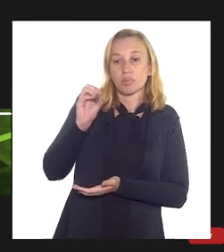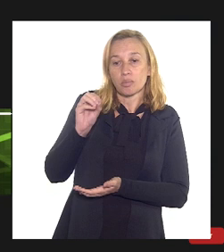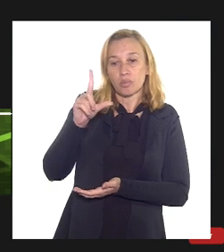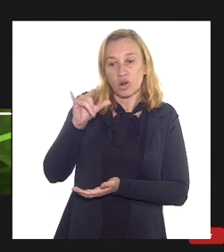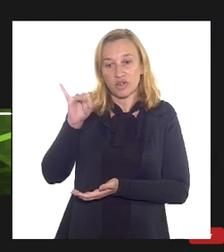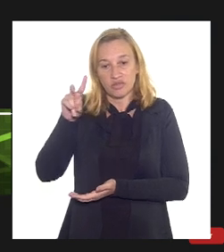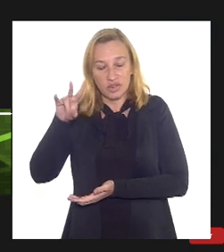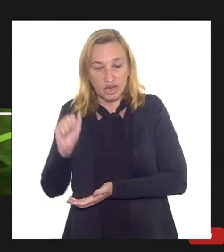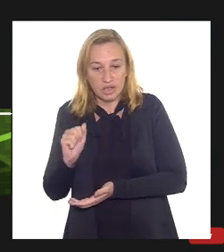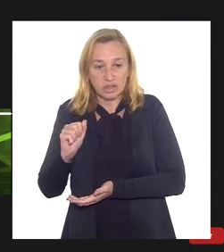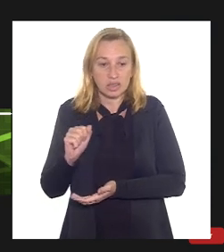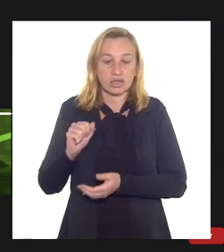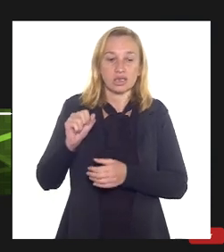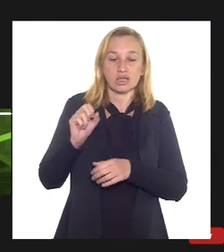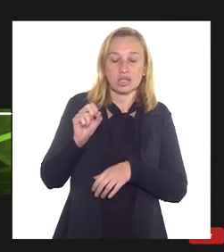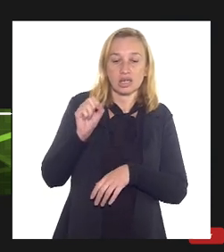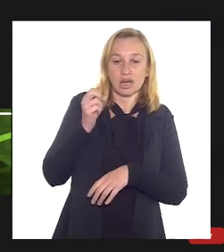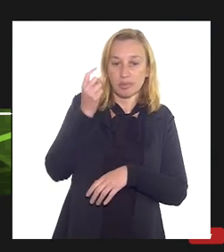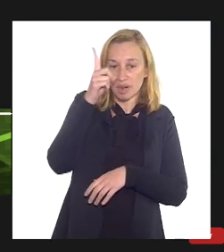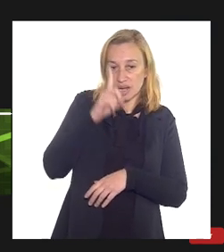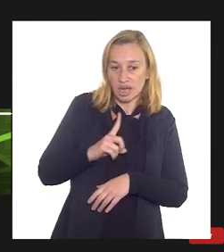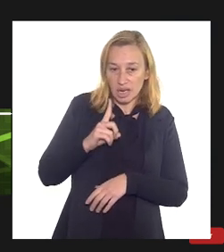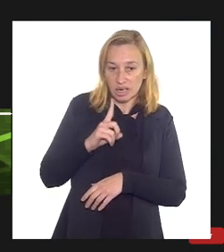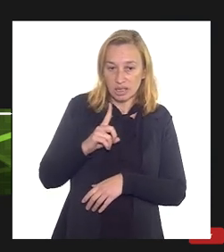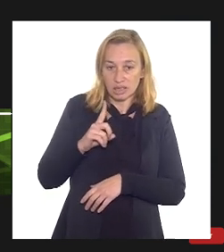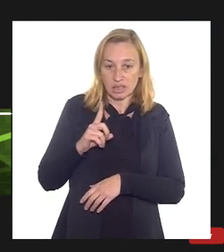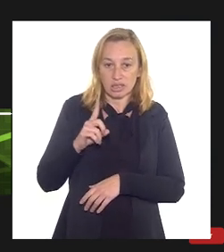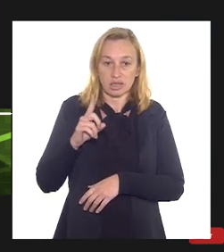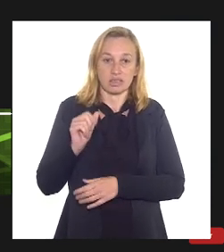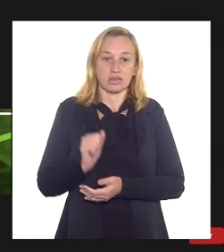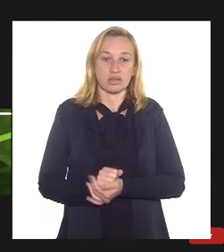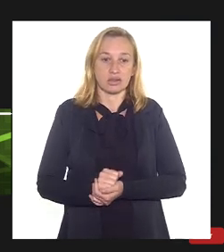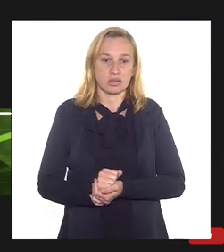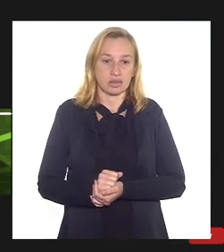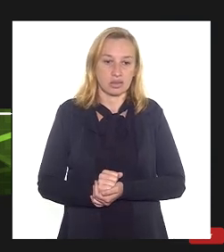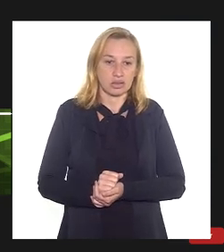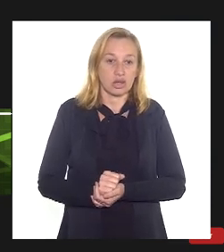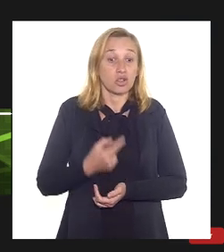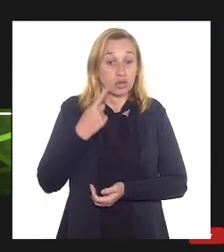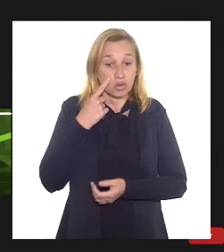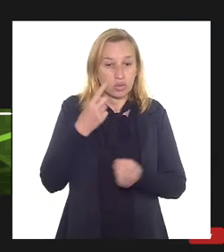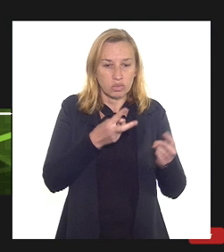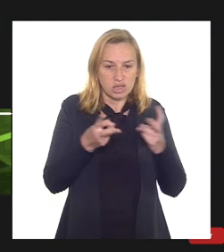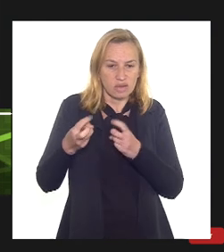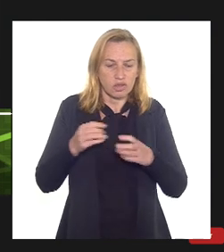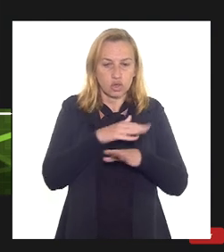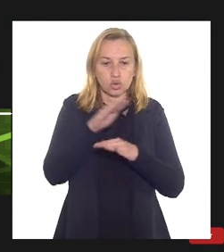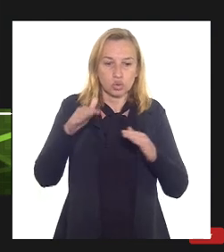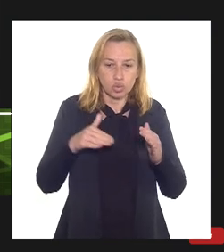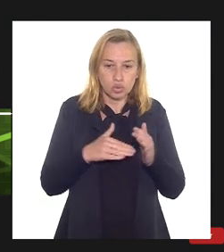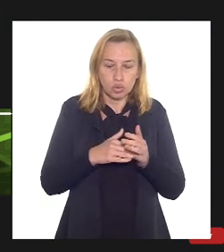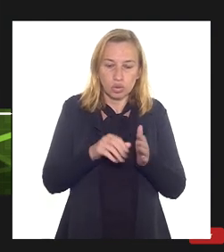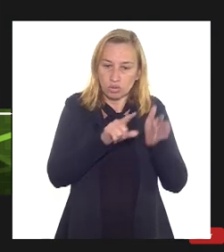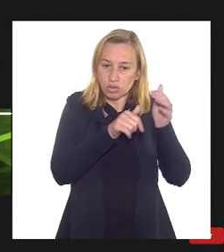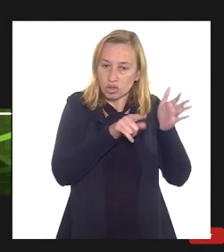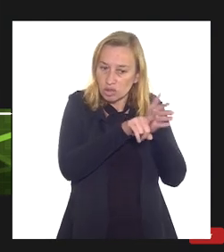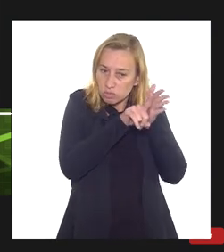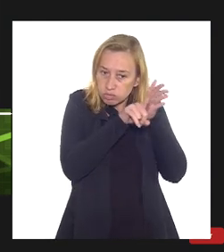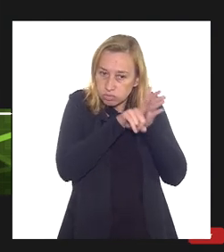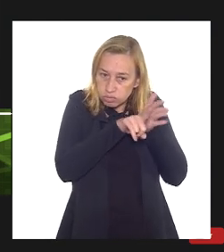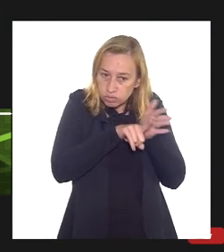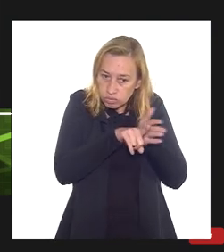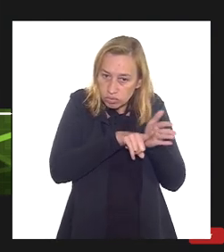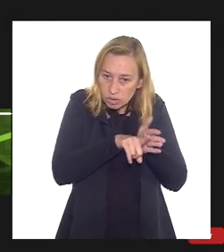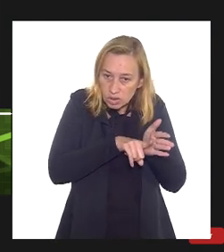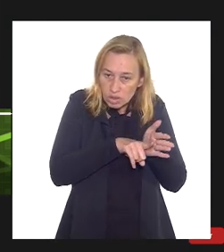importação por GNL gás natural de quefeio então nós vemos que por todo esse horizonte de análise e